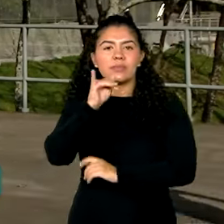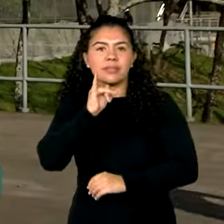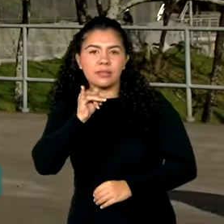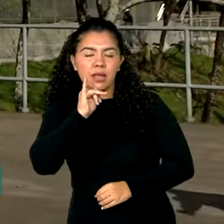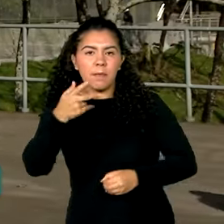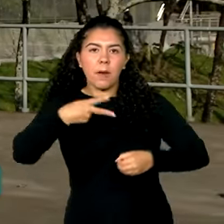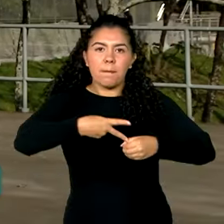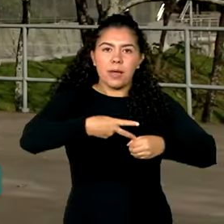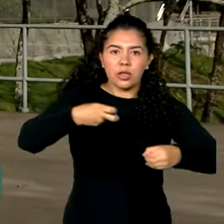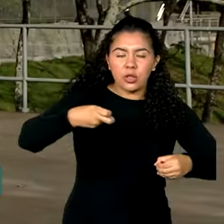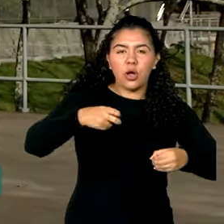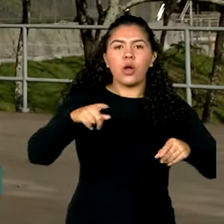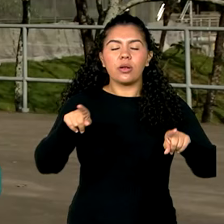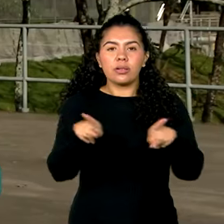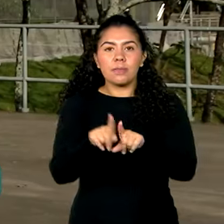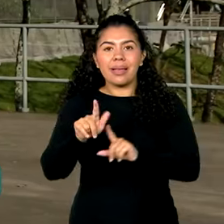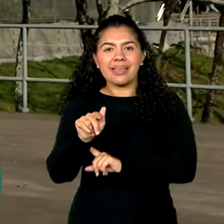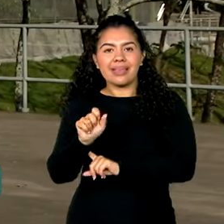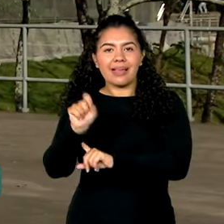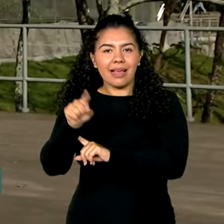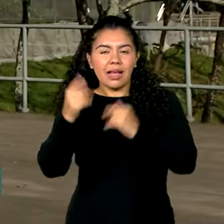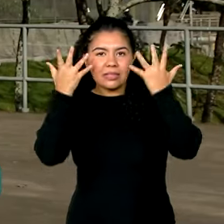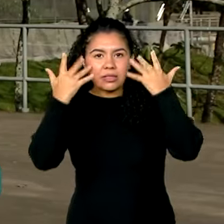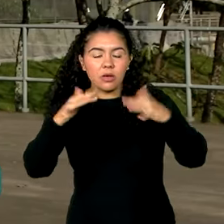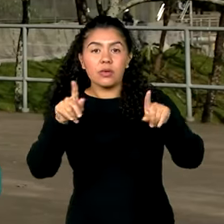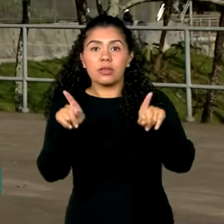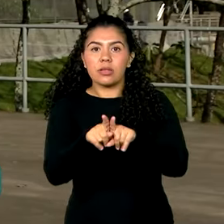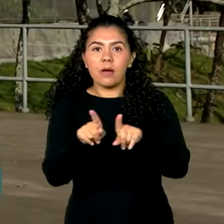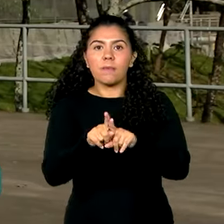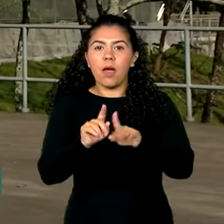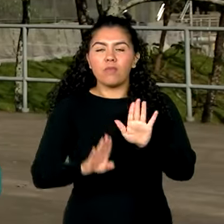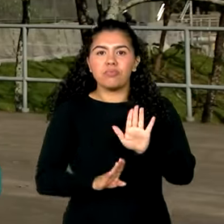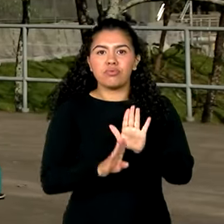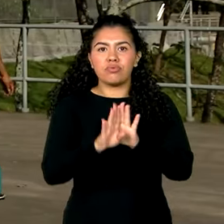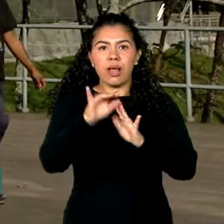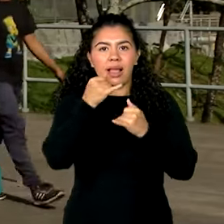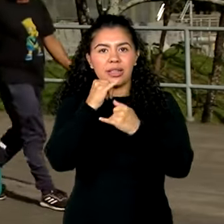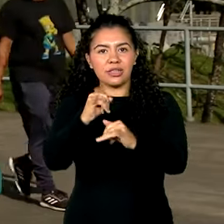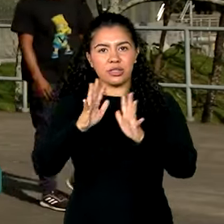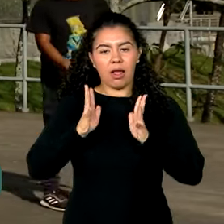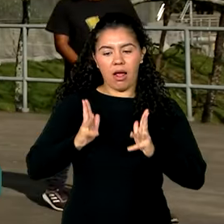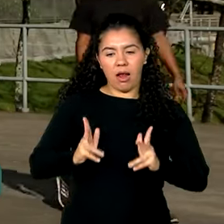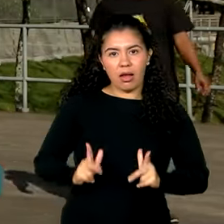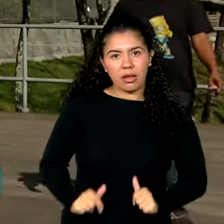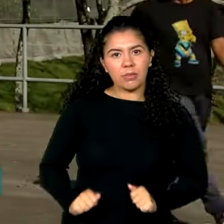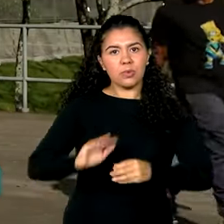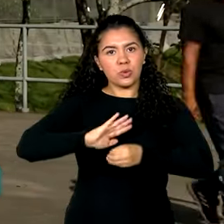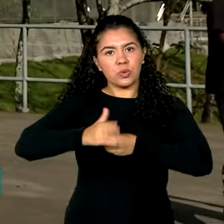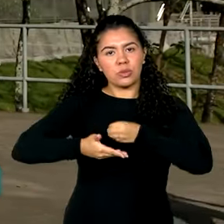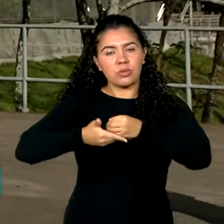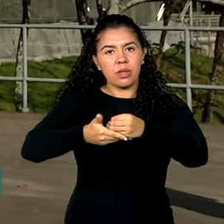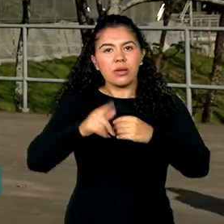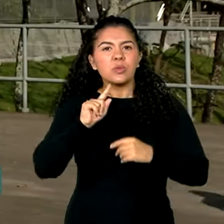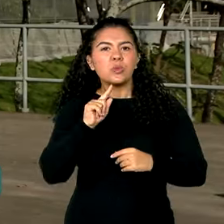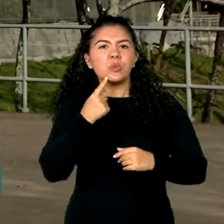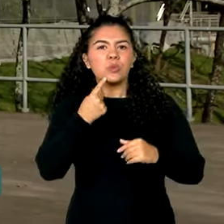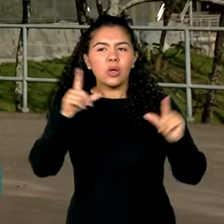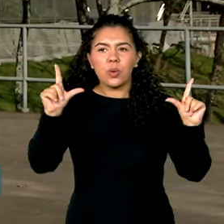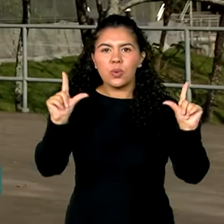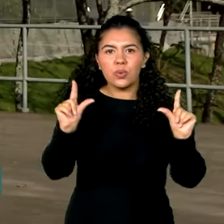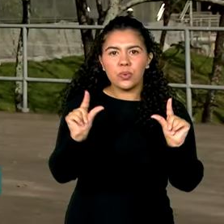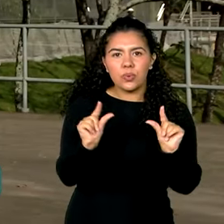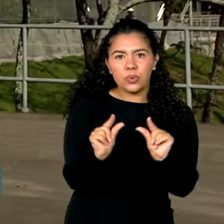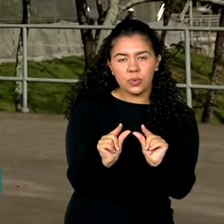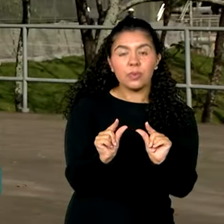natural e o aumento da oferta de energia renovável, que emite menos poluentes na